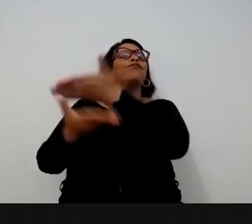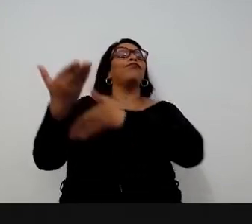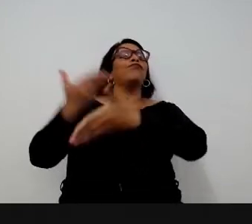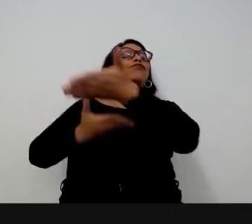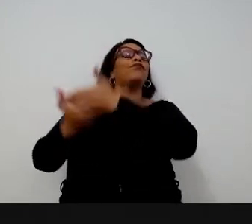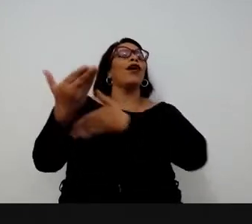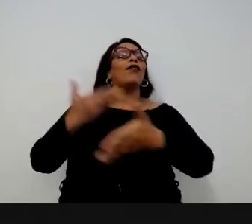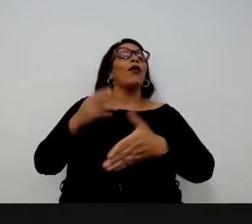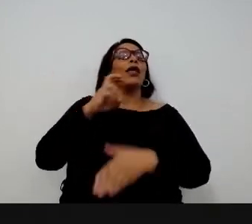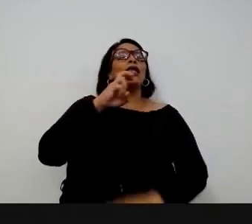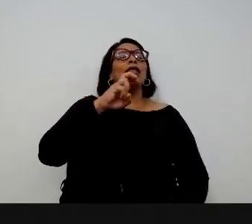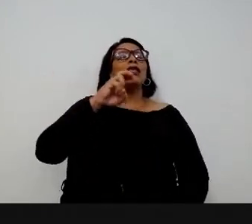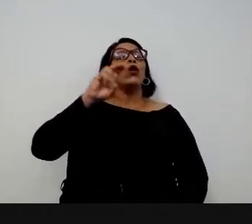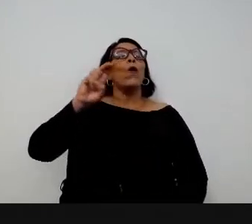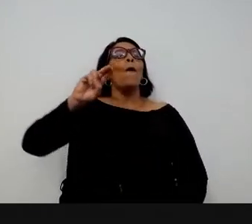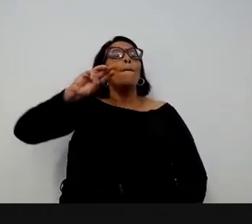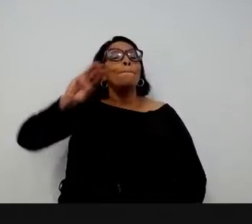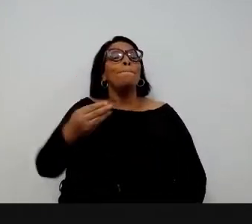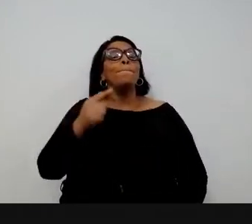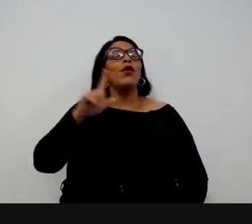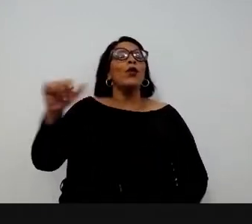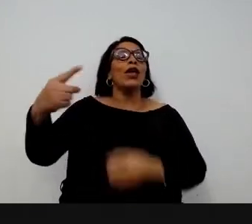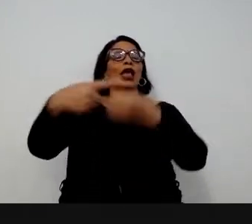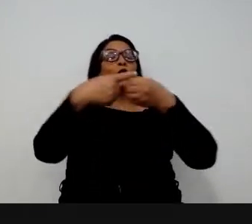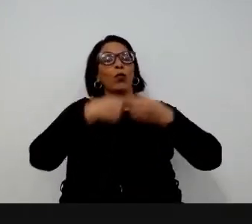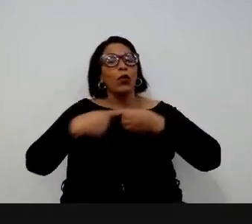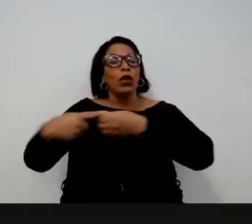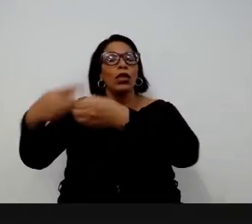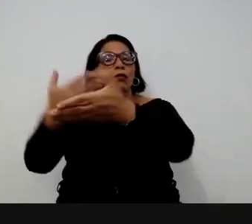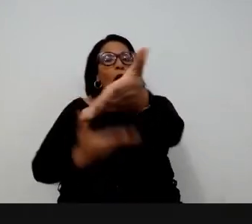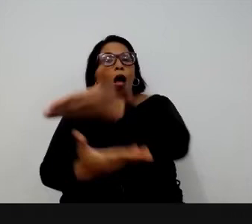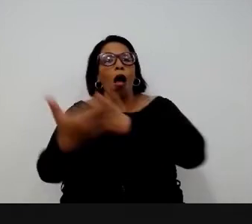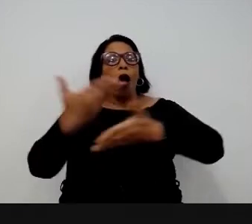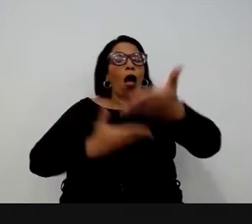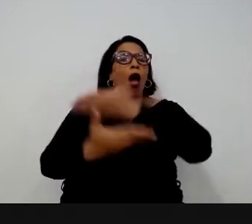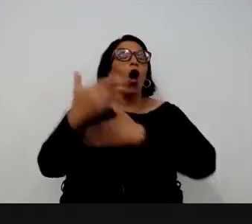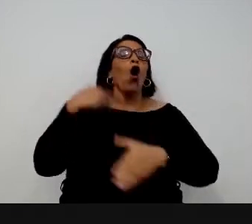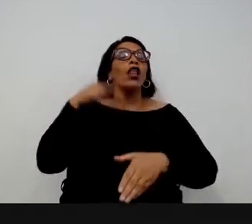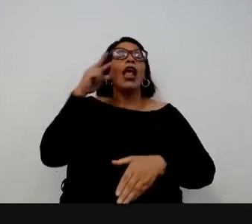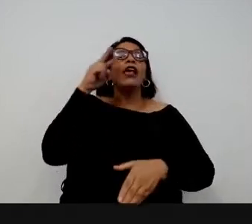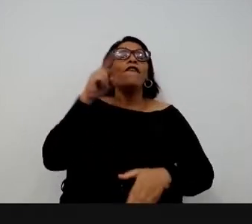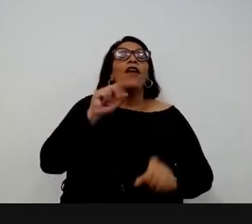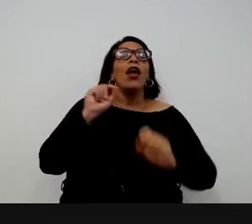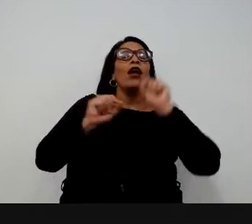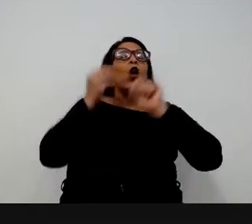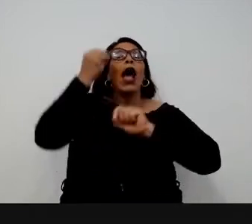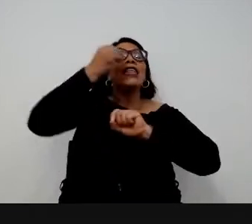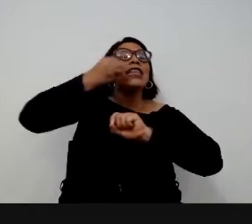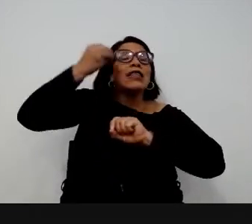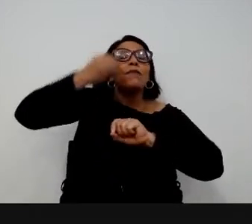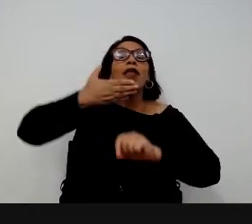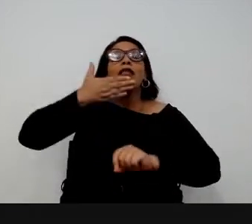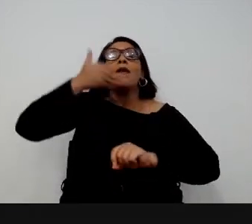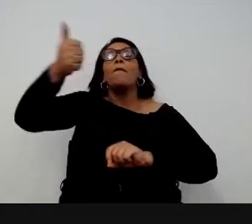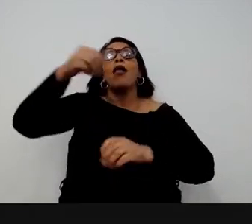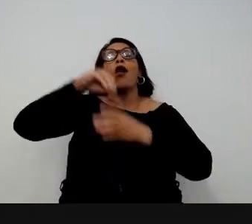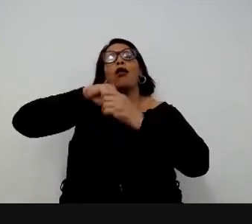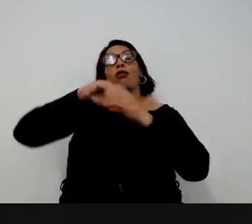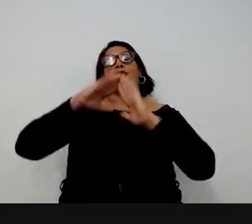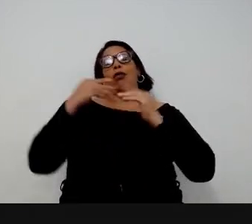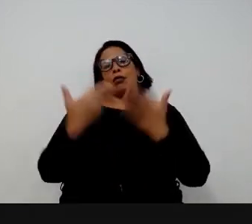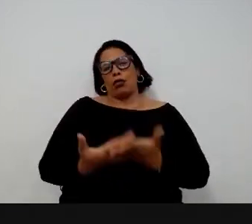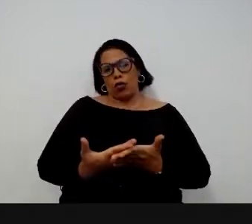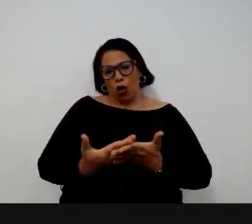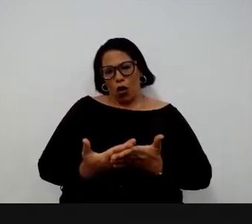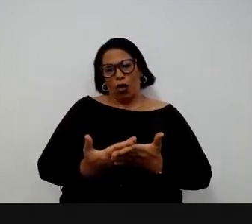experimentação nos mais de 5.500 municípios. Mas qual a capacidade de a gente replicar os experimentos bem-sucedidos nesses laboratórios?